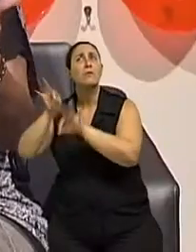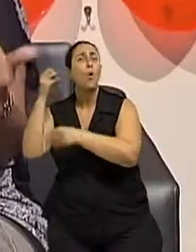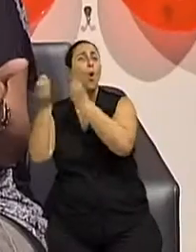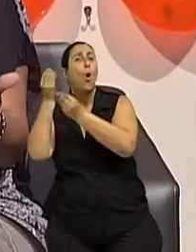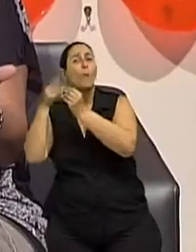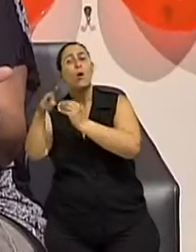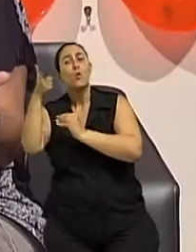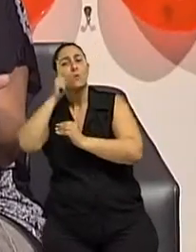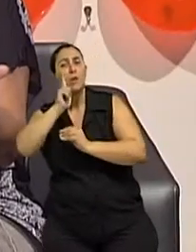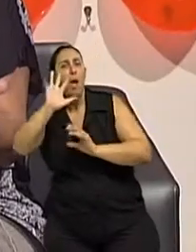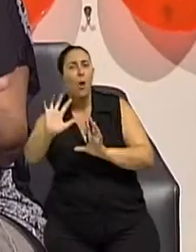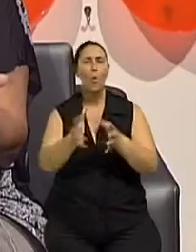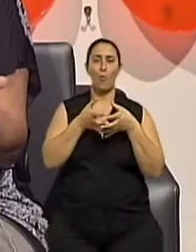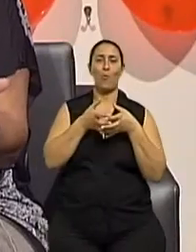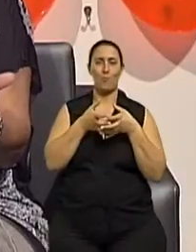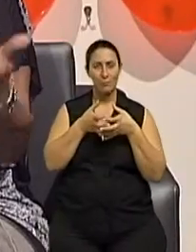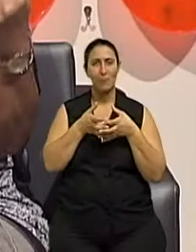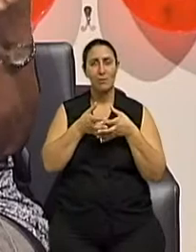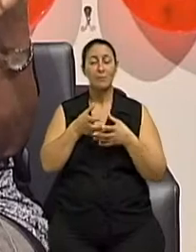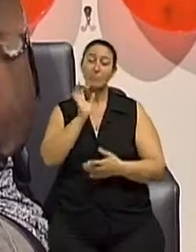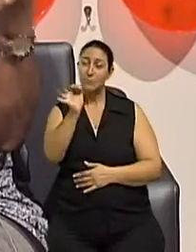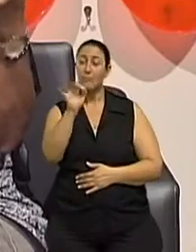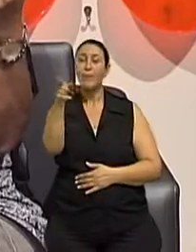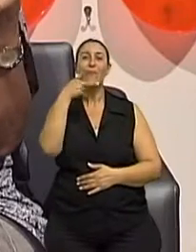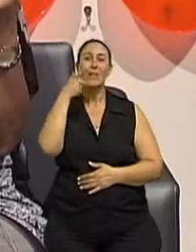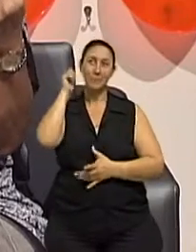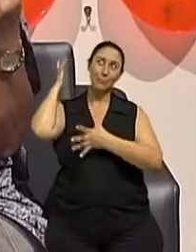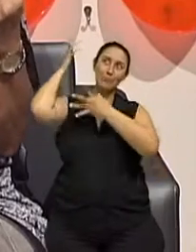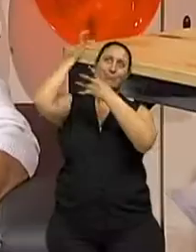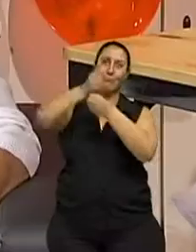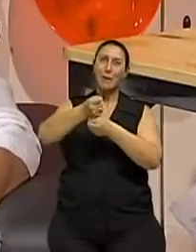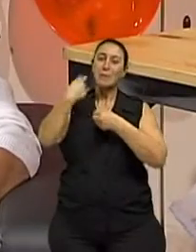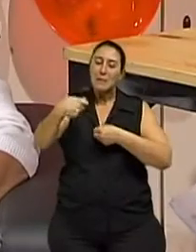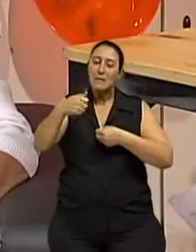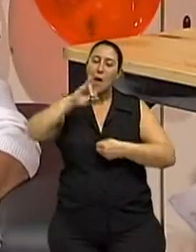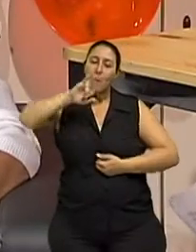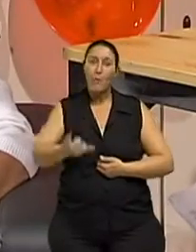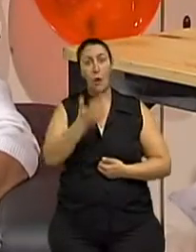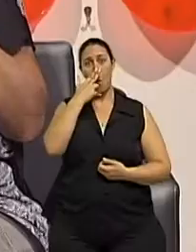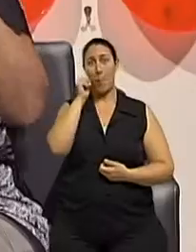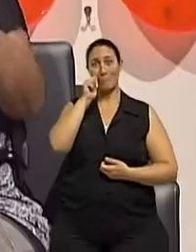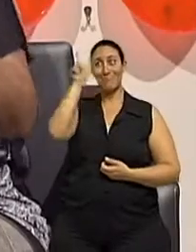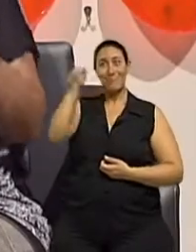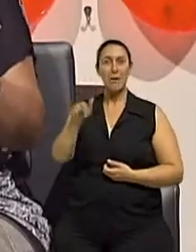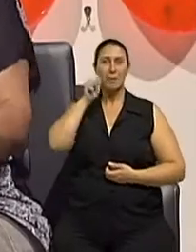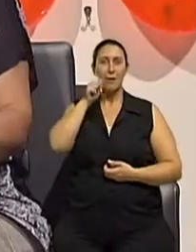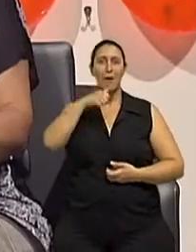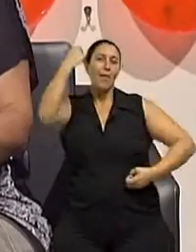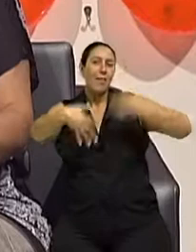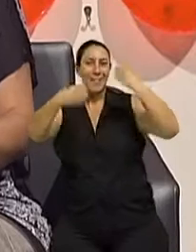Principalmente com a bagagem que a gente adquire, né? Que nem ela diz que gosta de dar as opiniões. Ela às se segura um pouquinho de